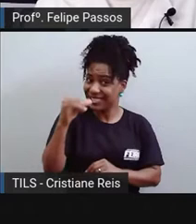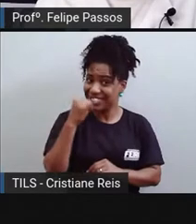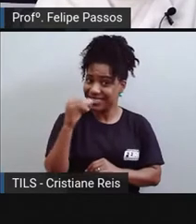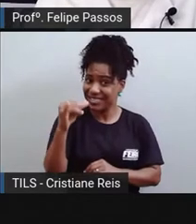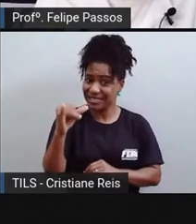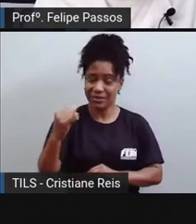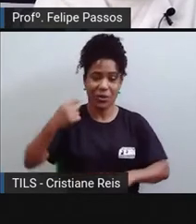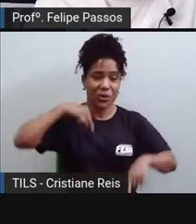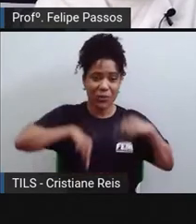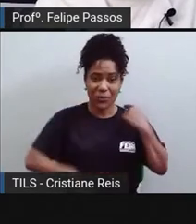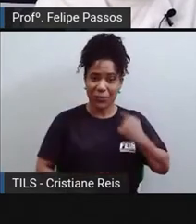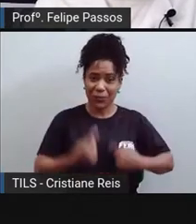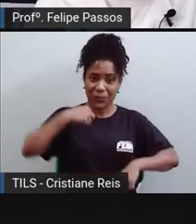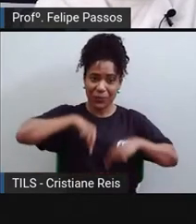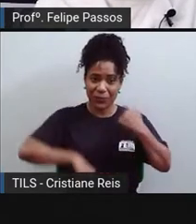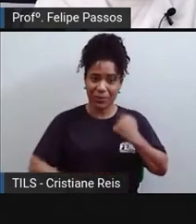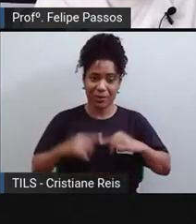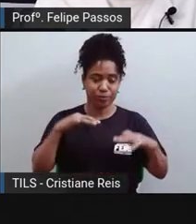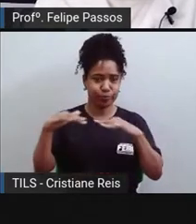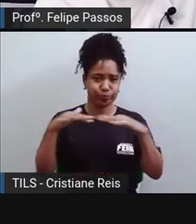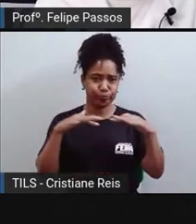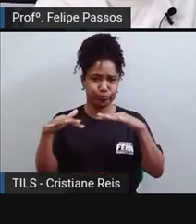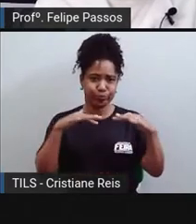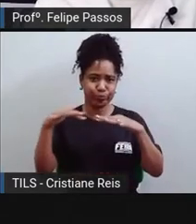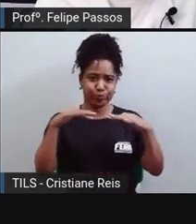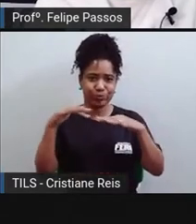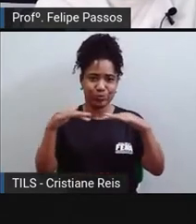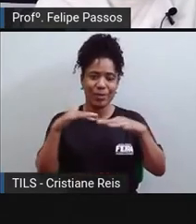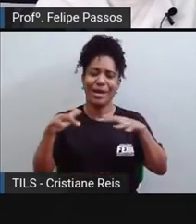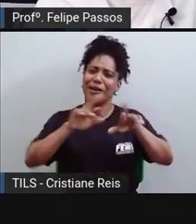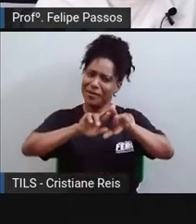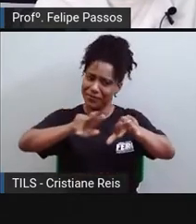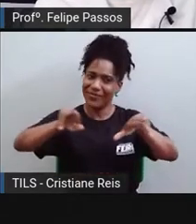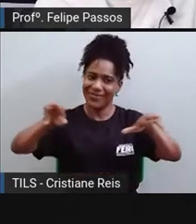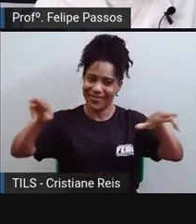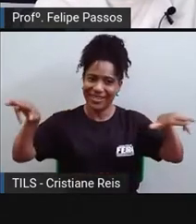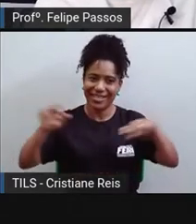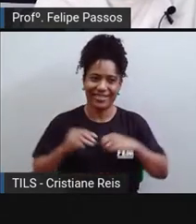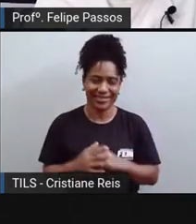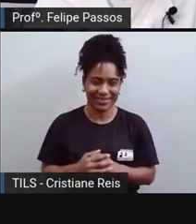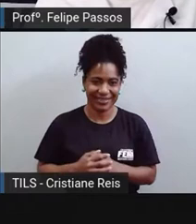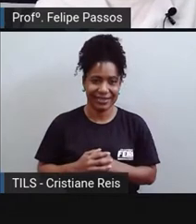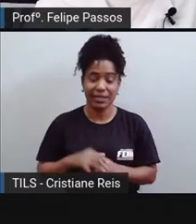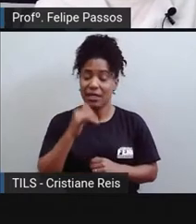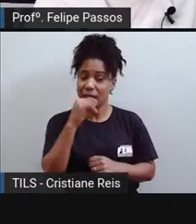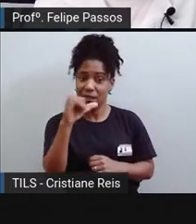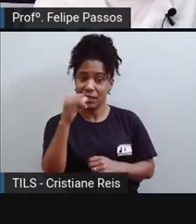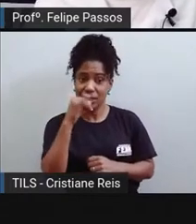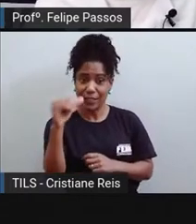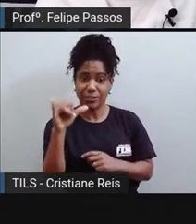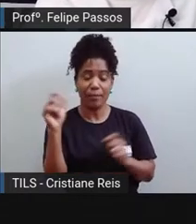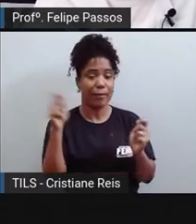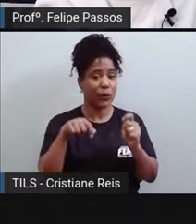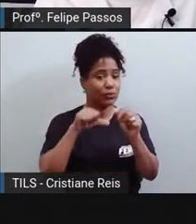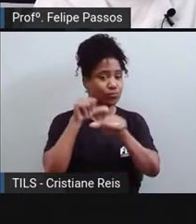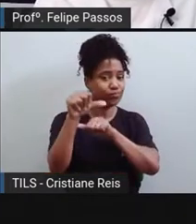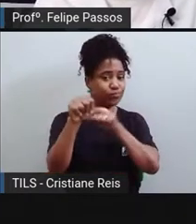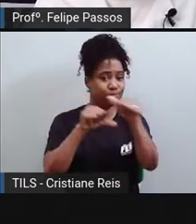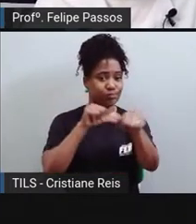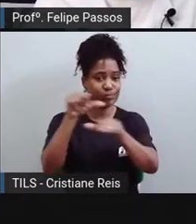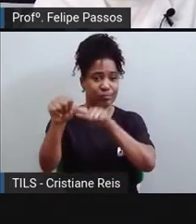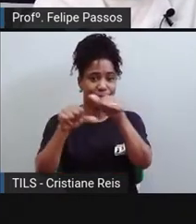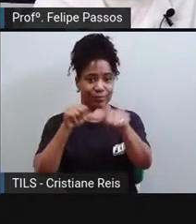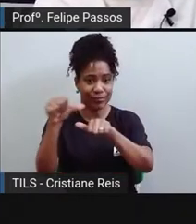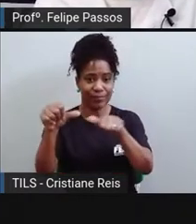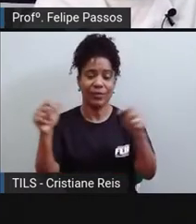movimento, e outras tantas. E também, essa energia, ela é transitória. Ela consegue passar de um